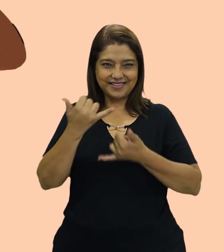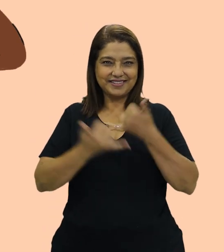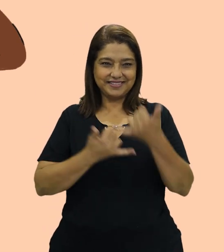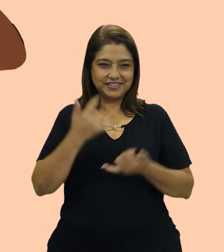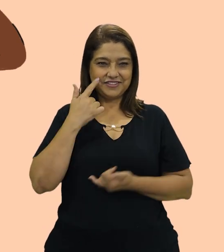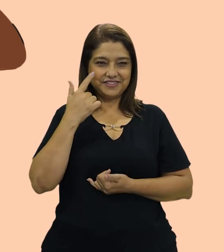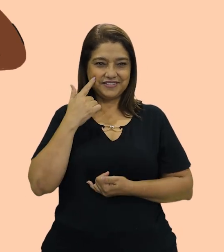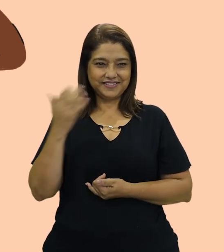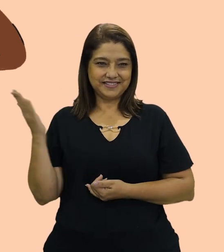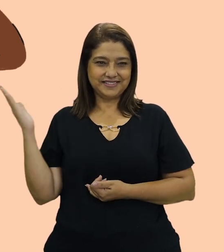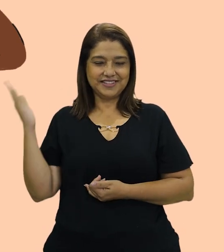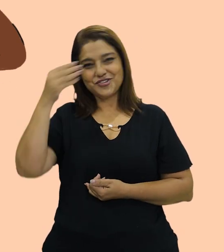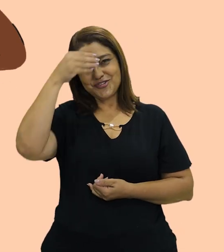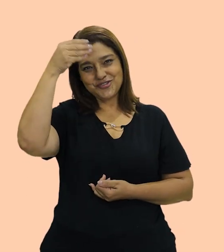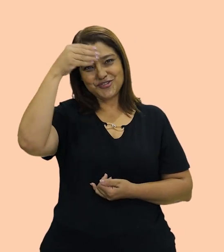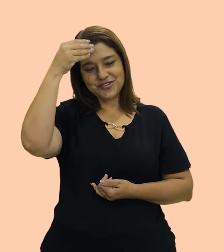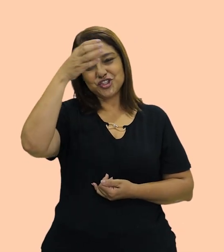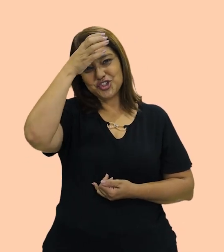Ok?